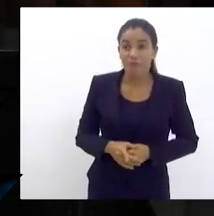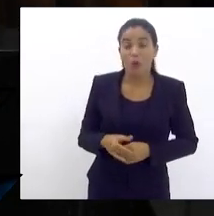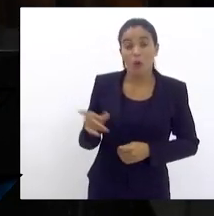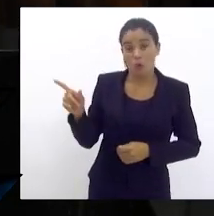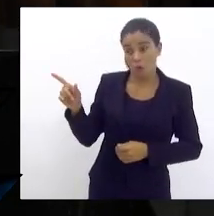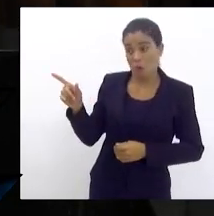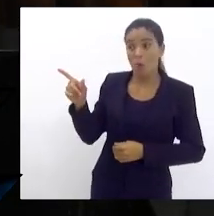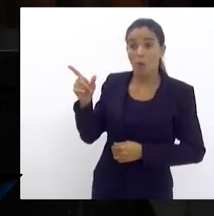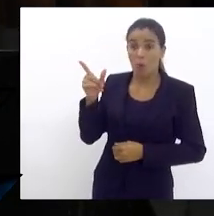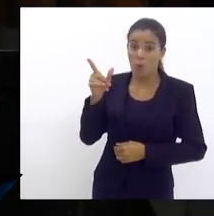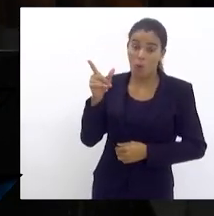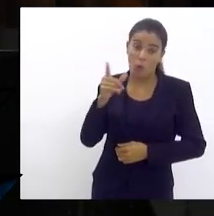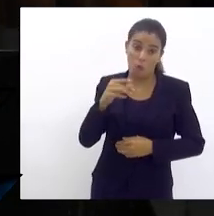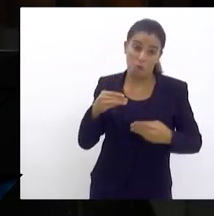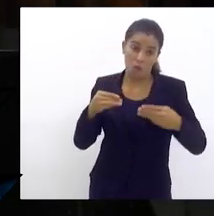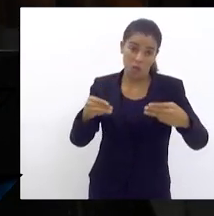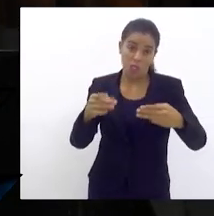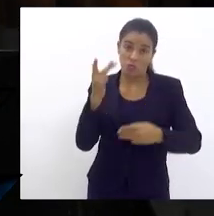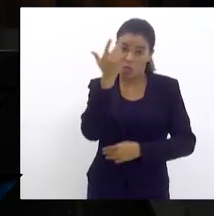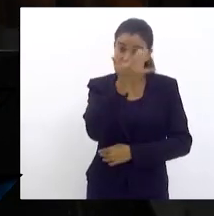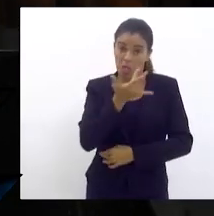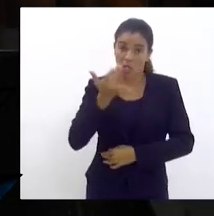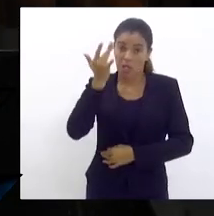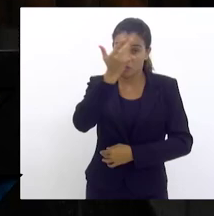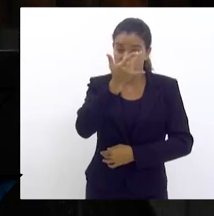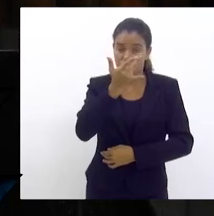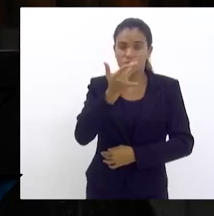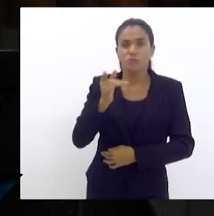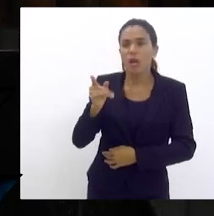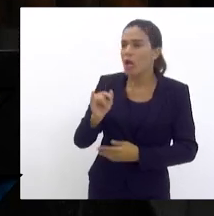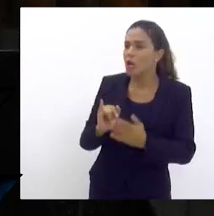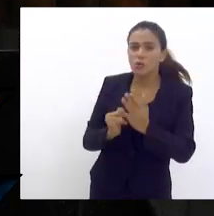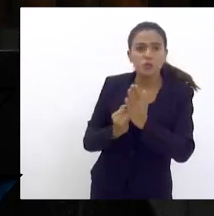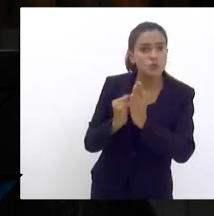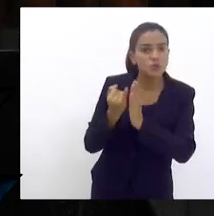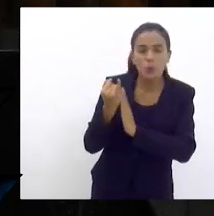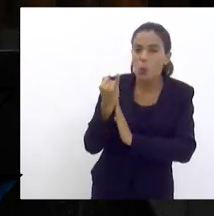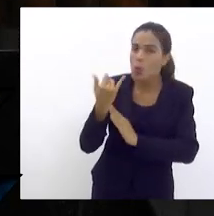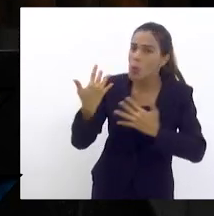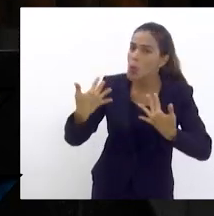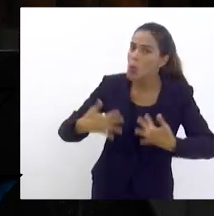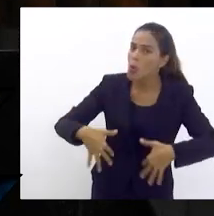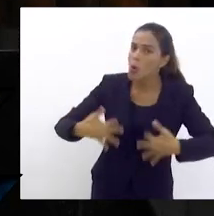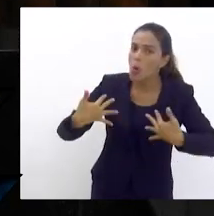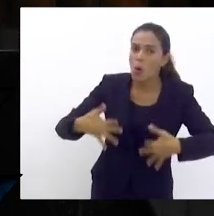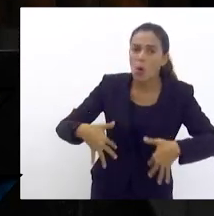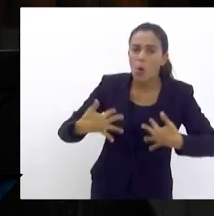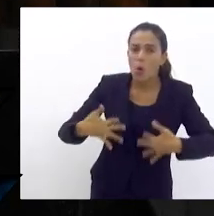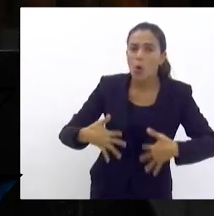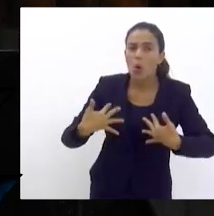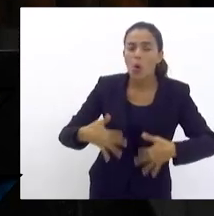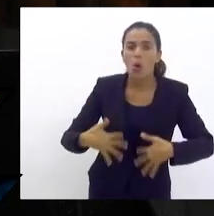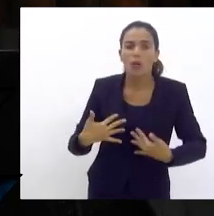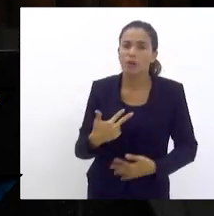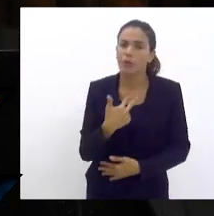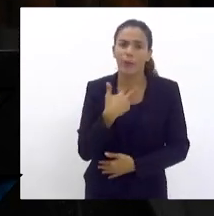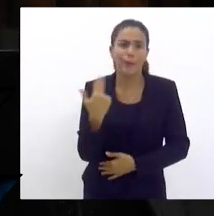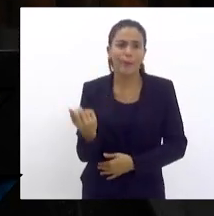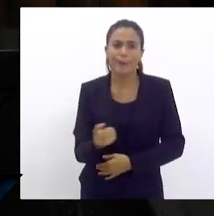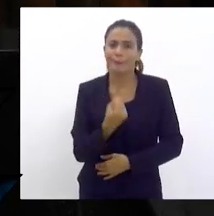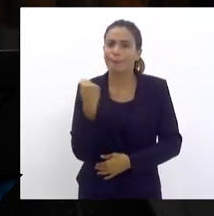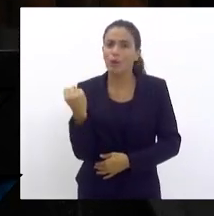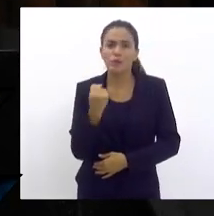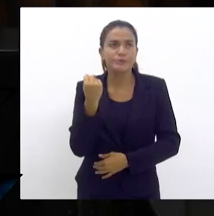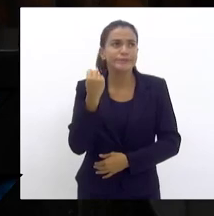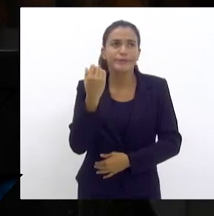ministro da Economia, Haddad? São juros escorchantes que não permitem o Brasil crescer.